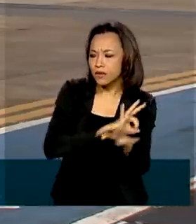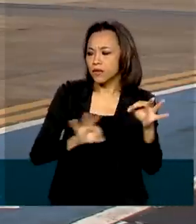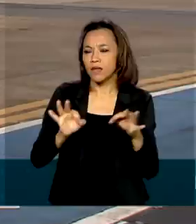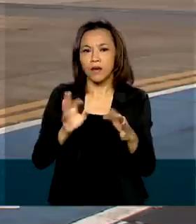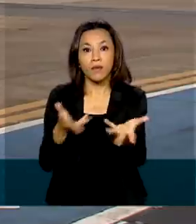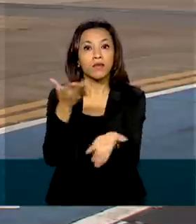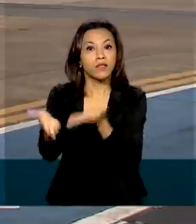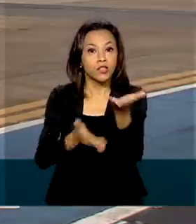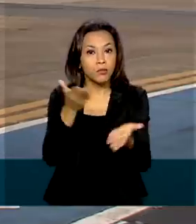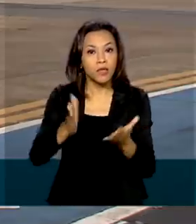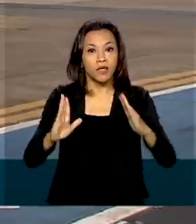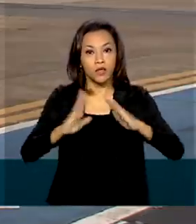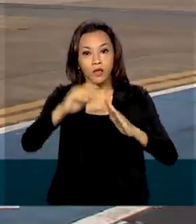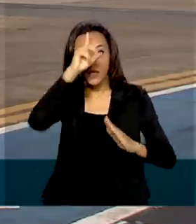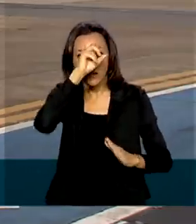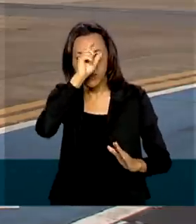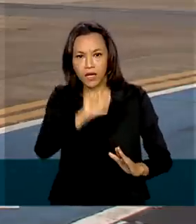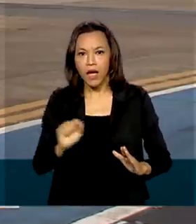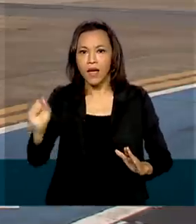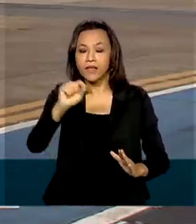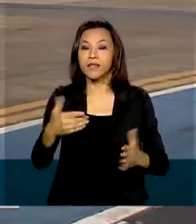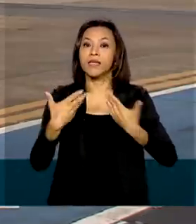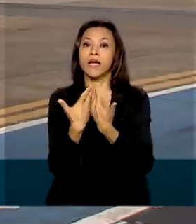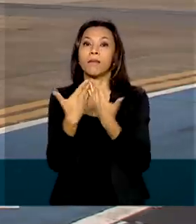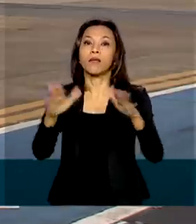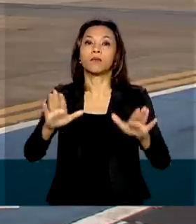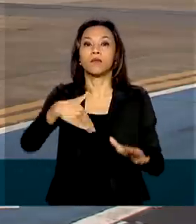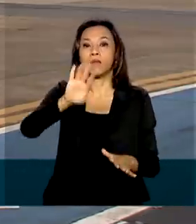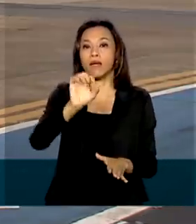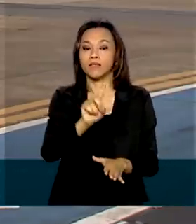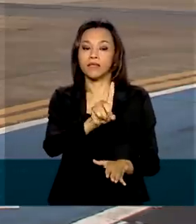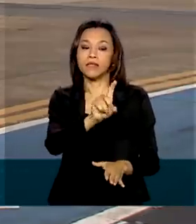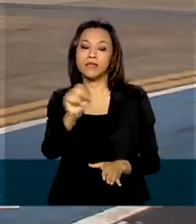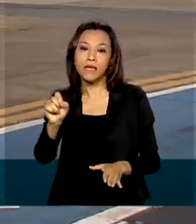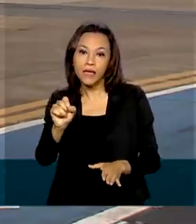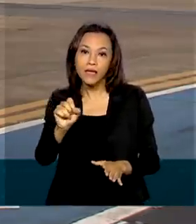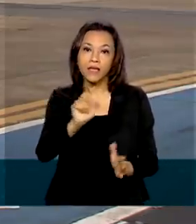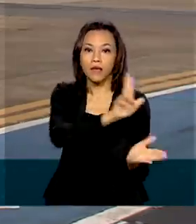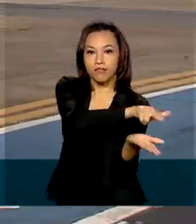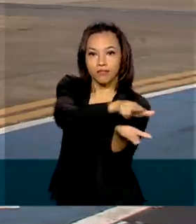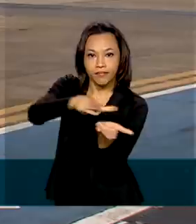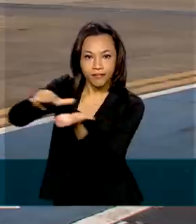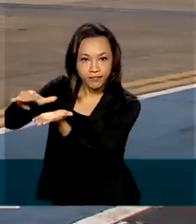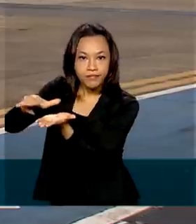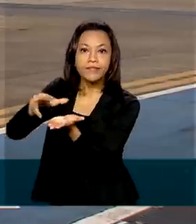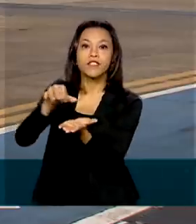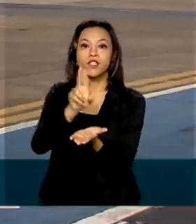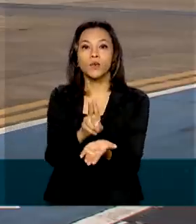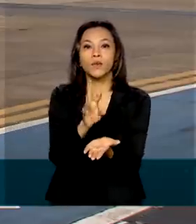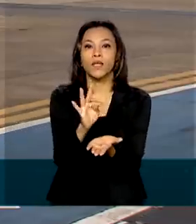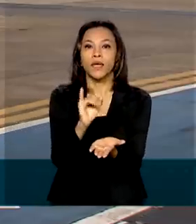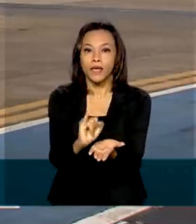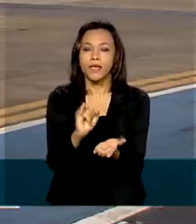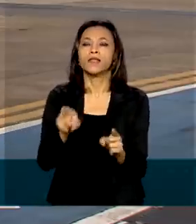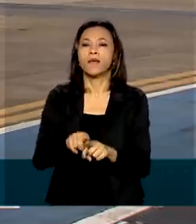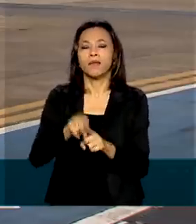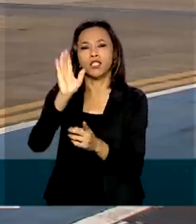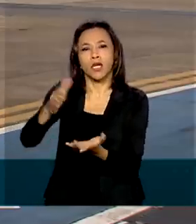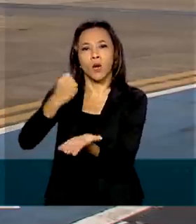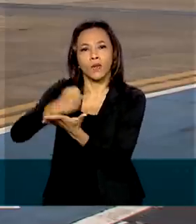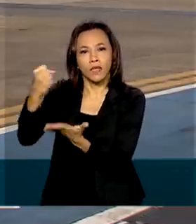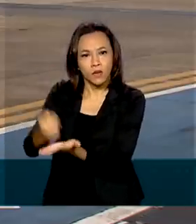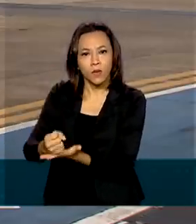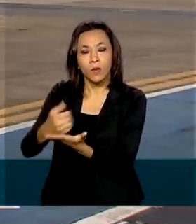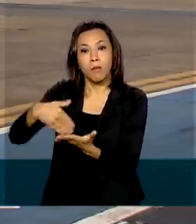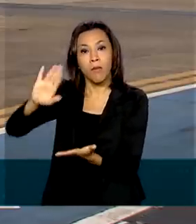saúde e a abertura de mais de 100 leitos de UTI. O Ministério da Saúde já iniciou a contratação de cerca de 200